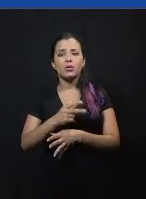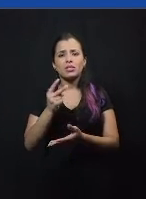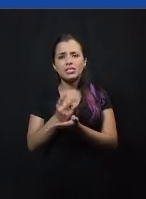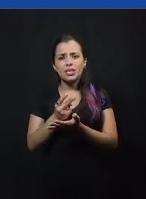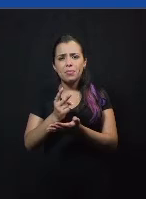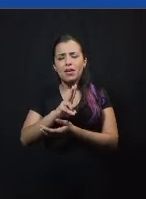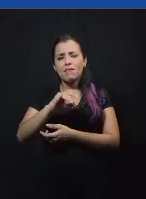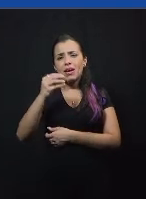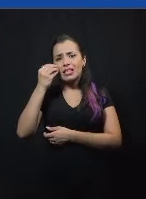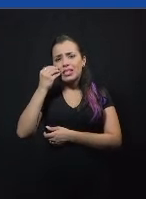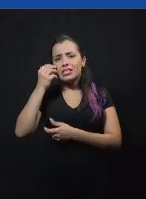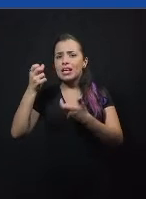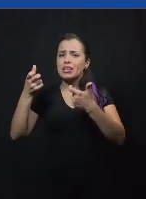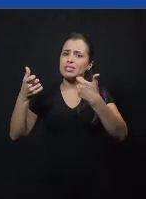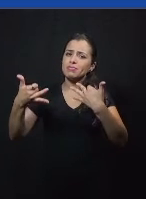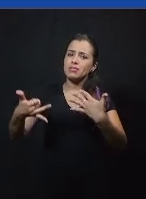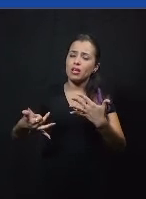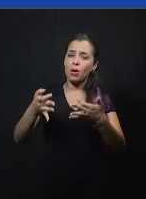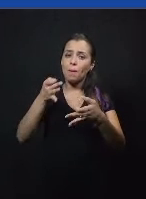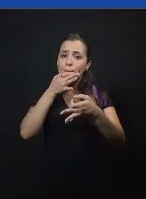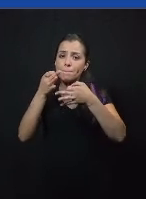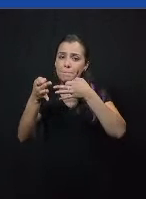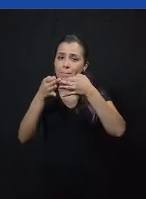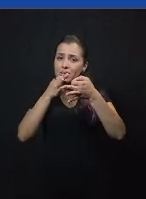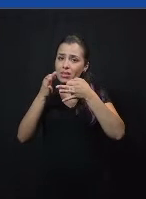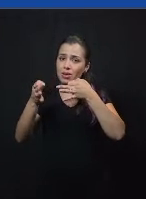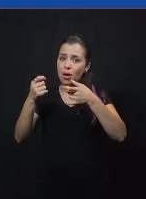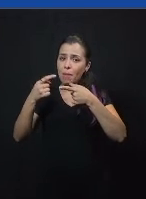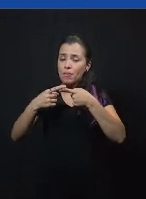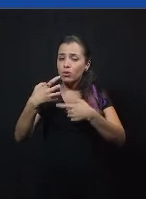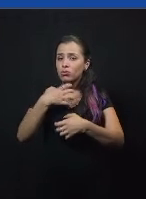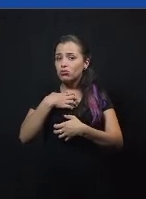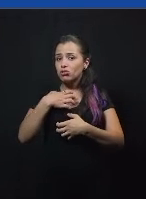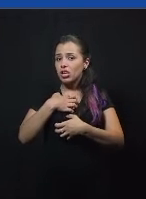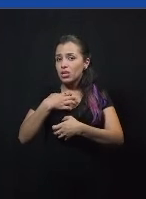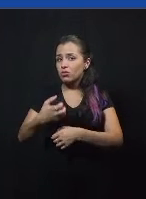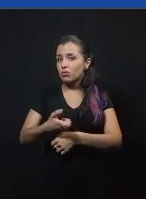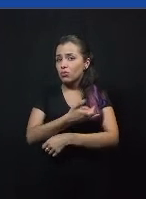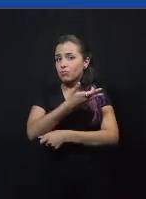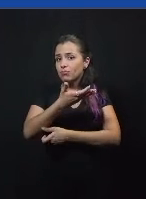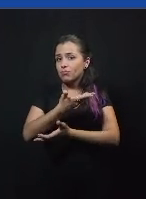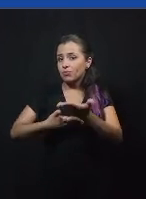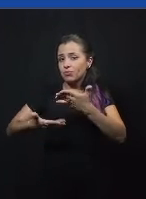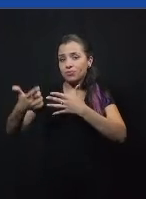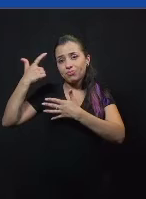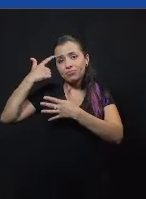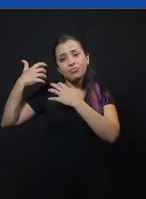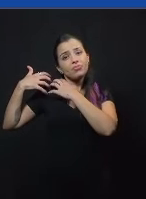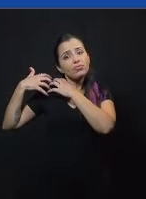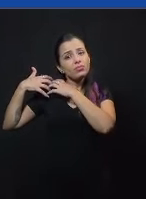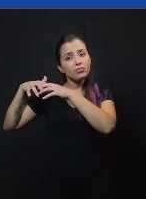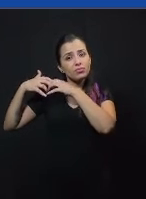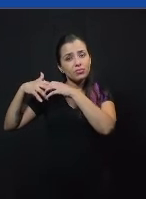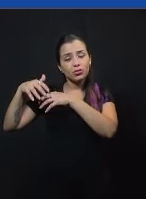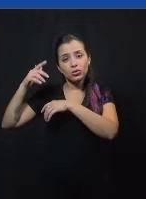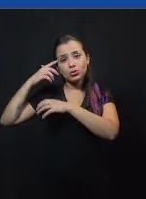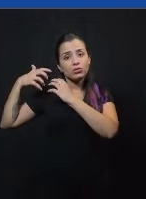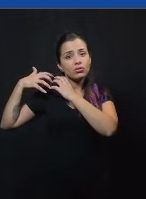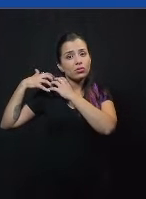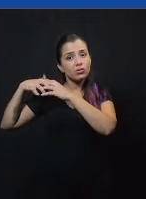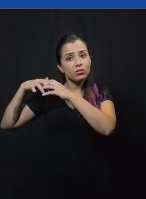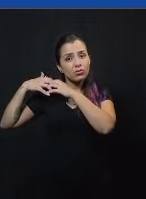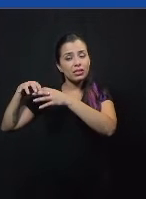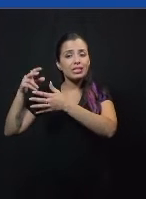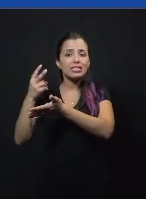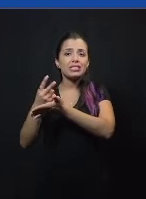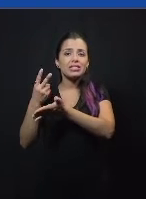reforçar suas próprias opiniões, porque isso tem a ver com o funcionamento das emoções do nosso cérebro. O cérebro é viciado em conformação.